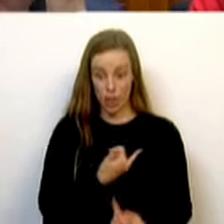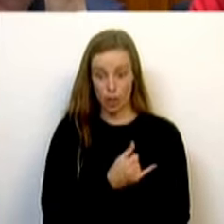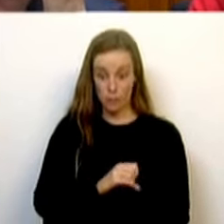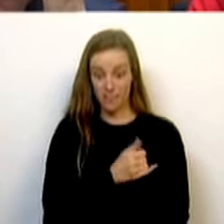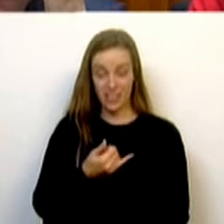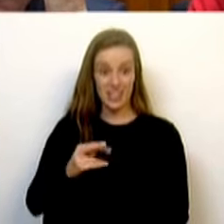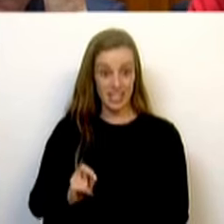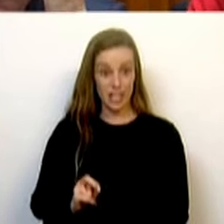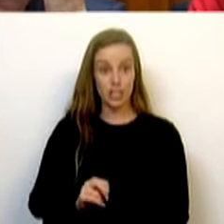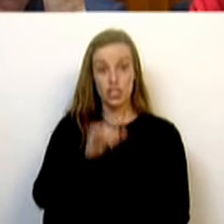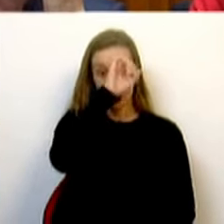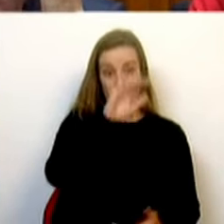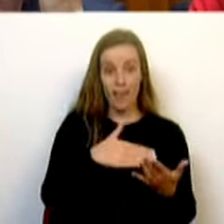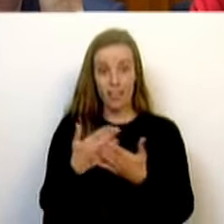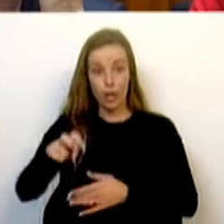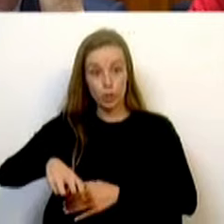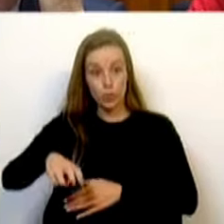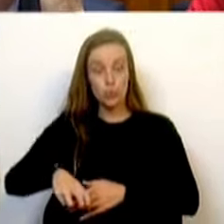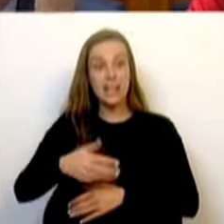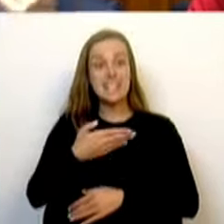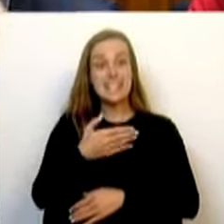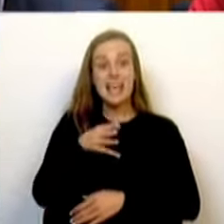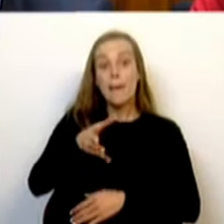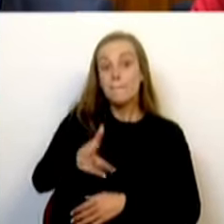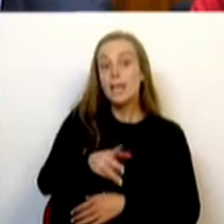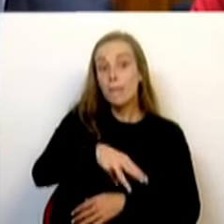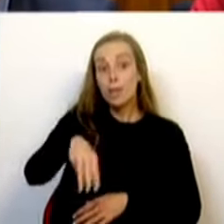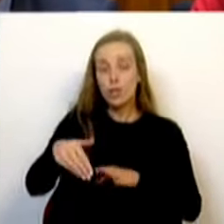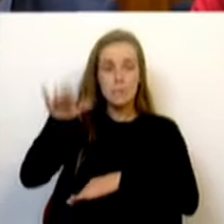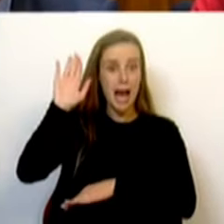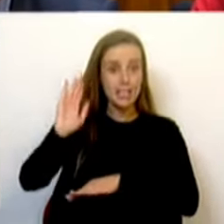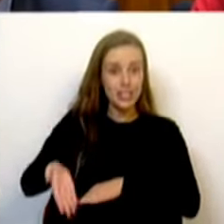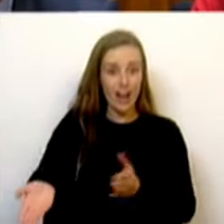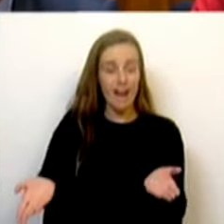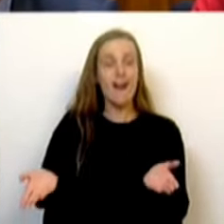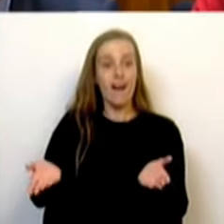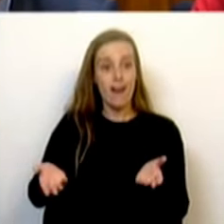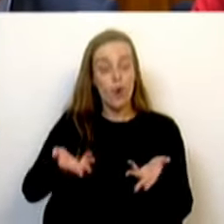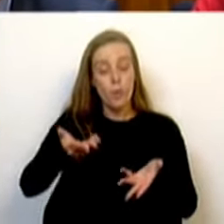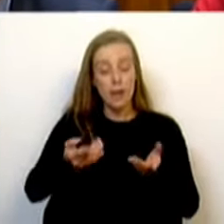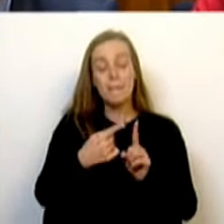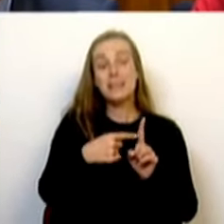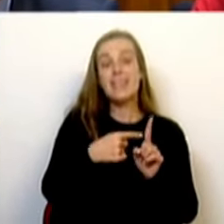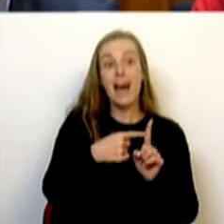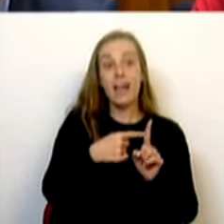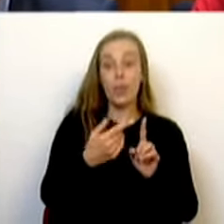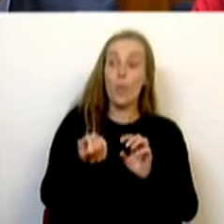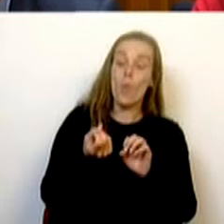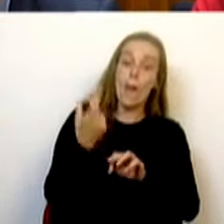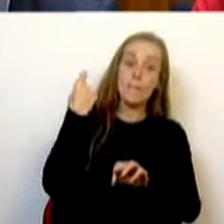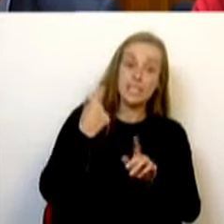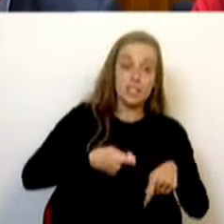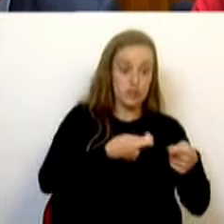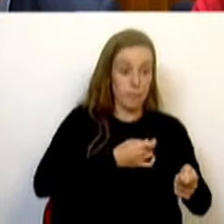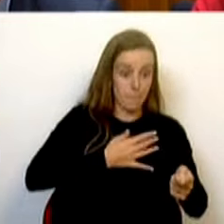semestre, já tínhamos ultrapassado os 17 mil milhões, ou seja, mais do de metade daquilo que tínhamos crescido no ano passado do investimento